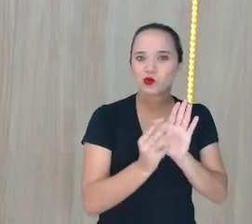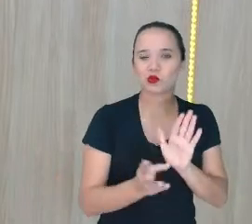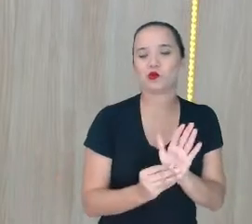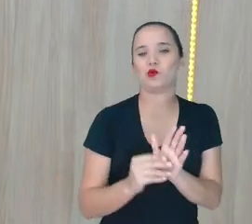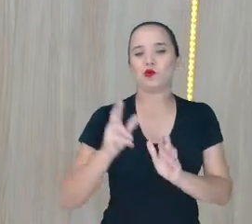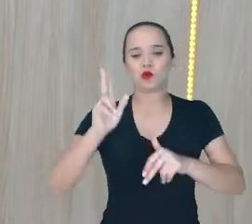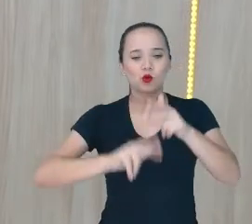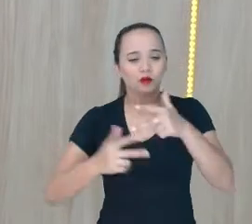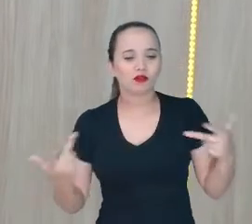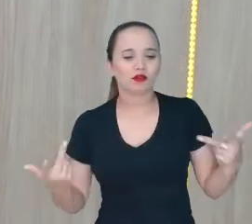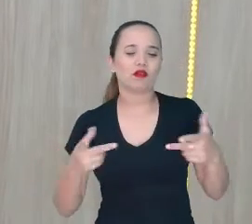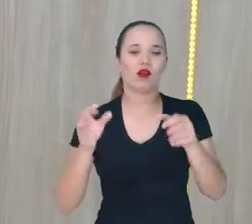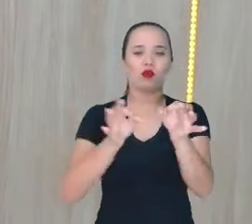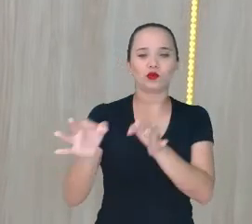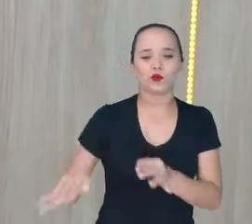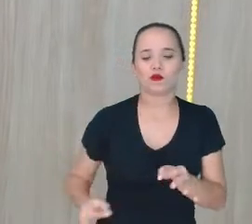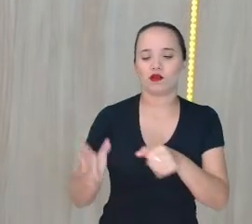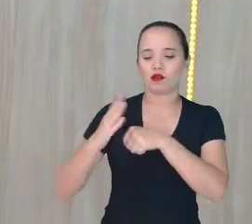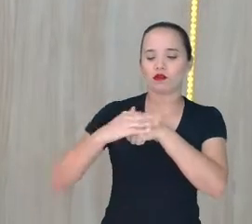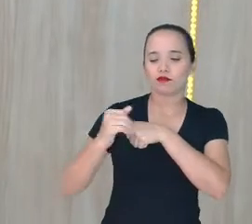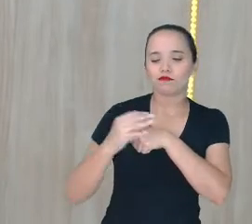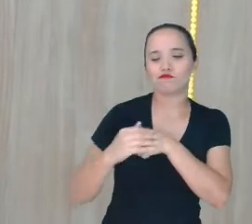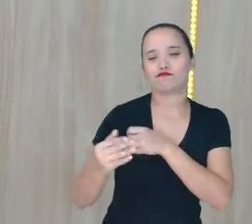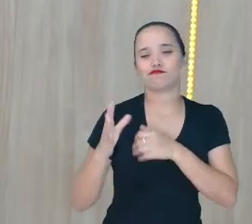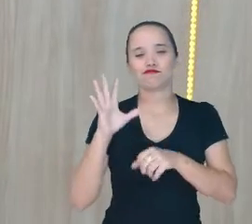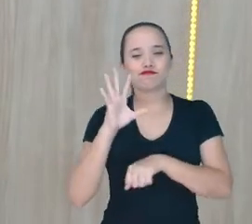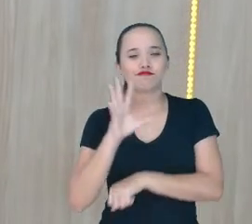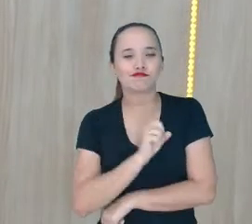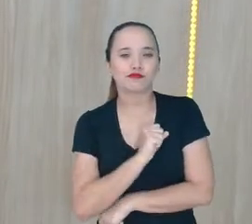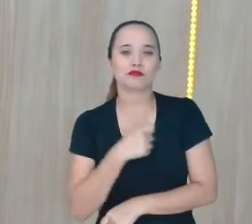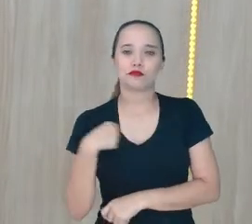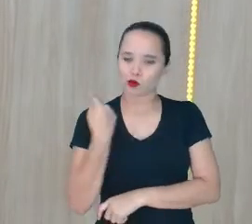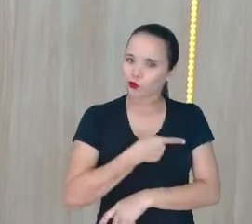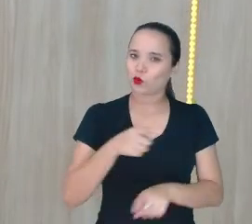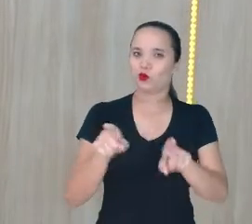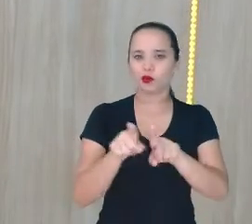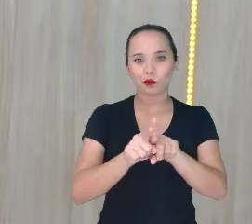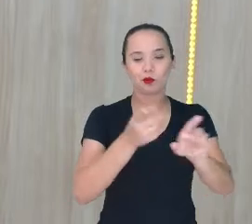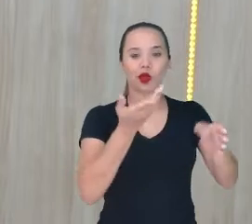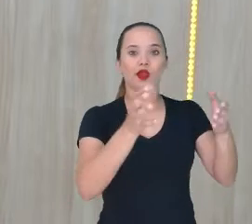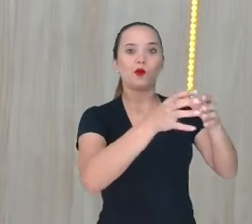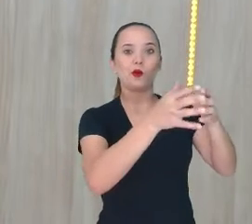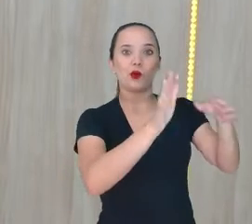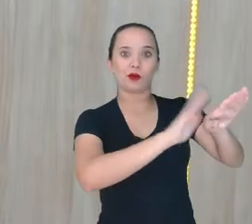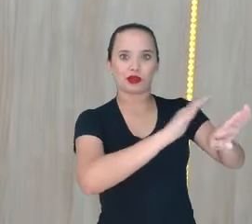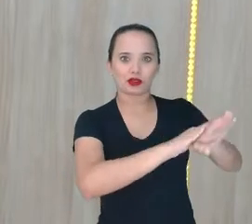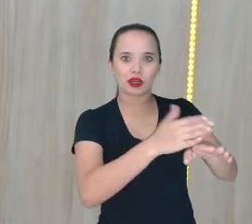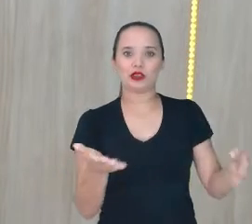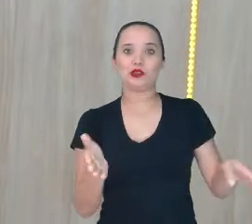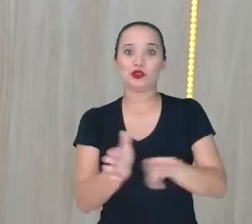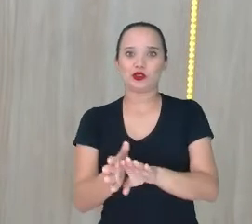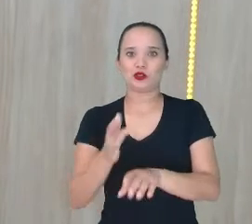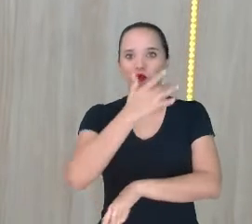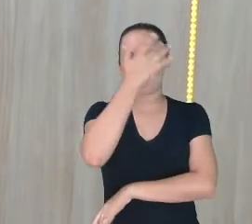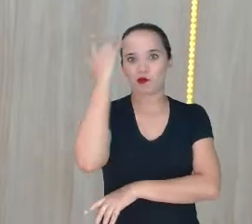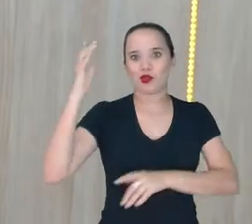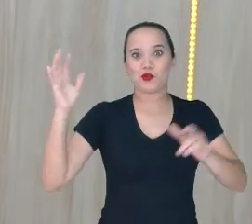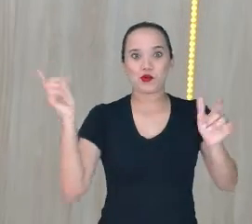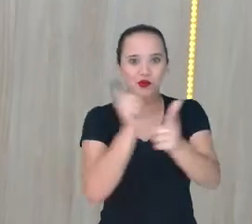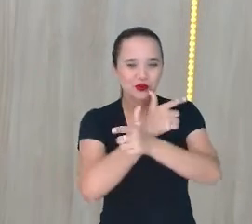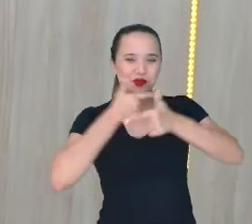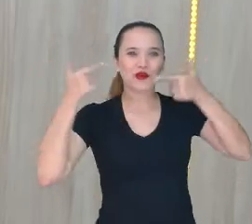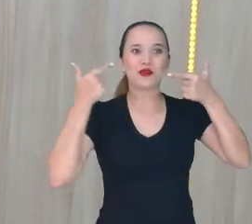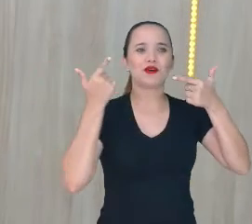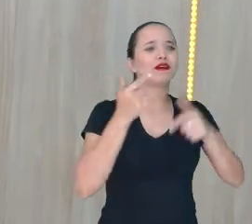feito com amor, carinho e dedicação Tanto pela produção como nós aqui Chegando pessoas alegres hoje agora aqui Até dançando no estúdio